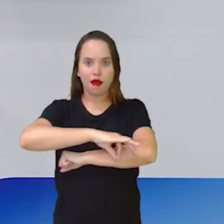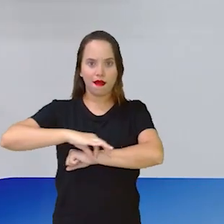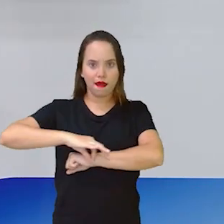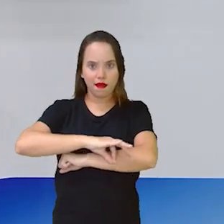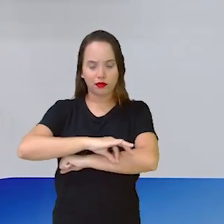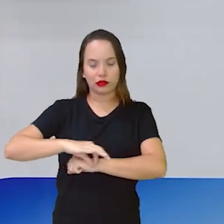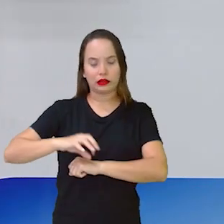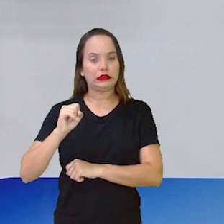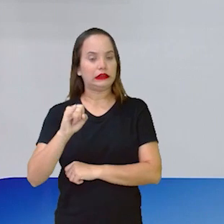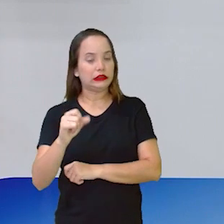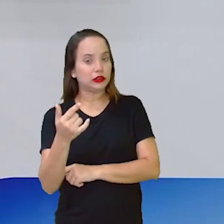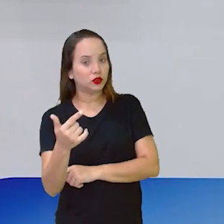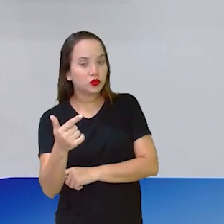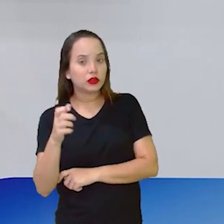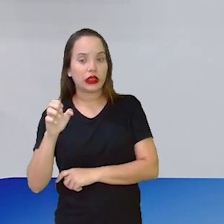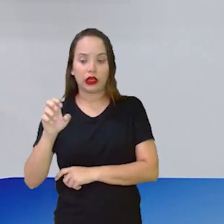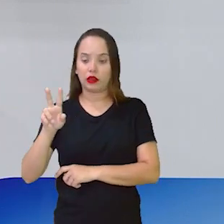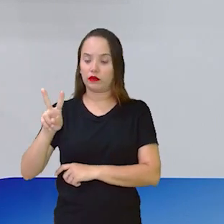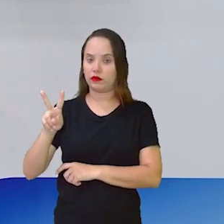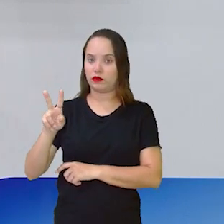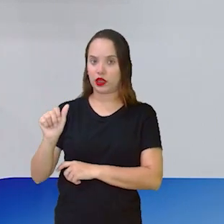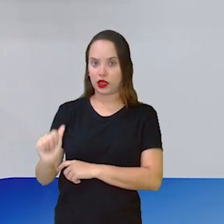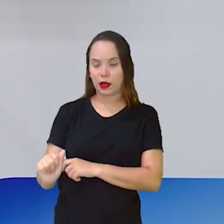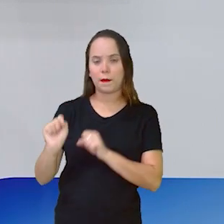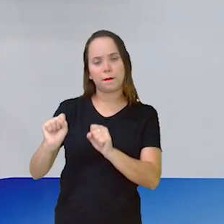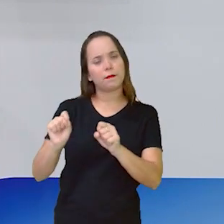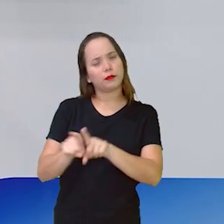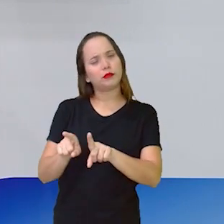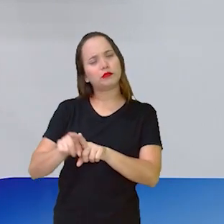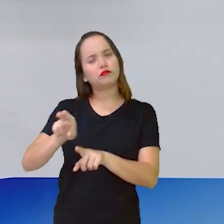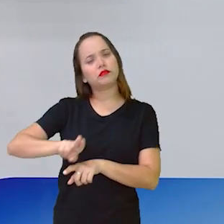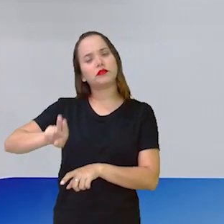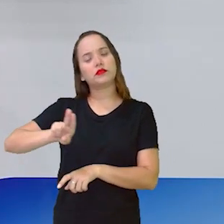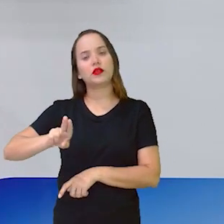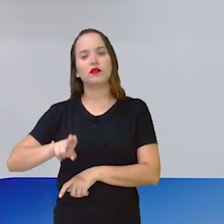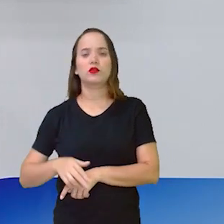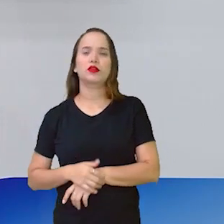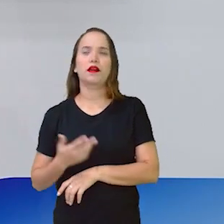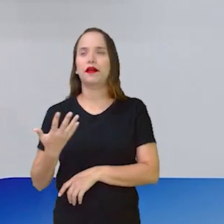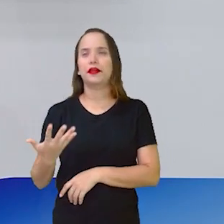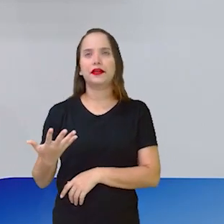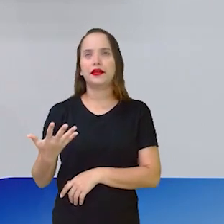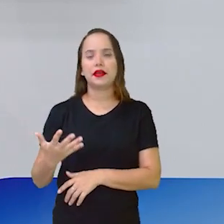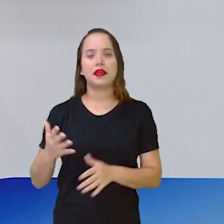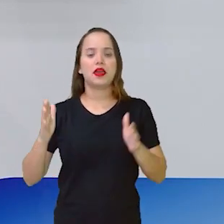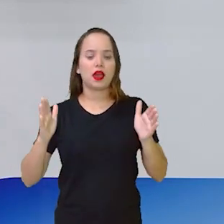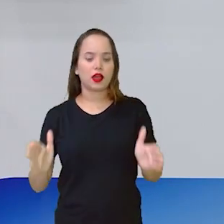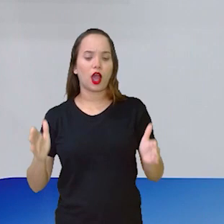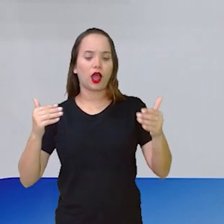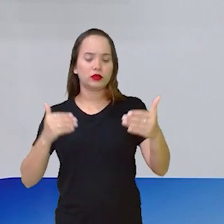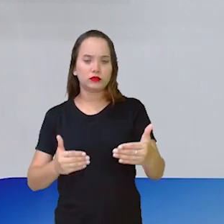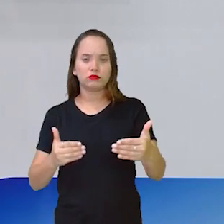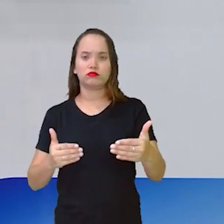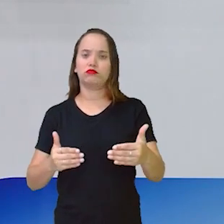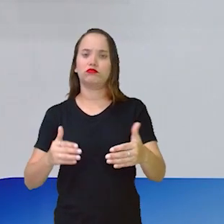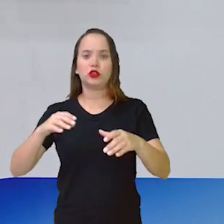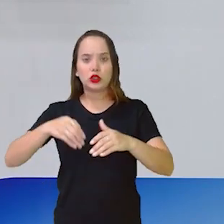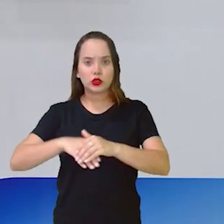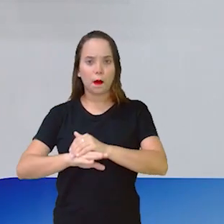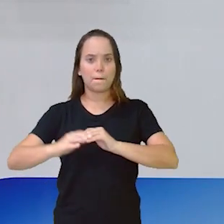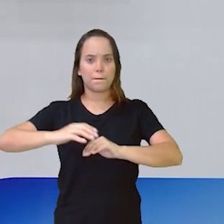não tiver emborrachado também pode ser um papelão, sabe? Essas tampas de caixa de sapato também pode utilizar.